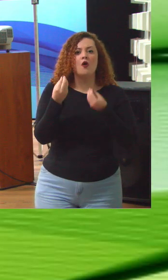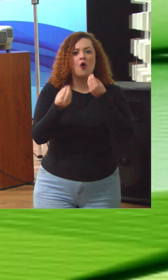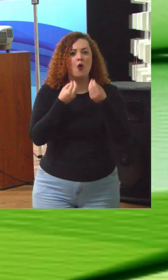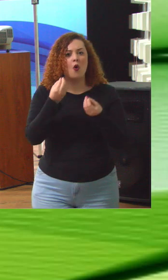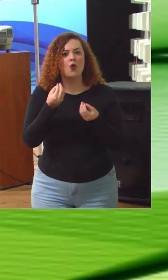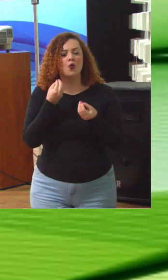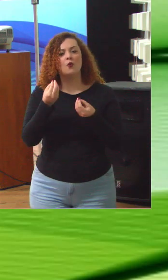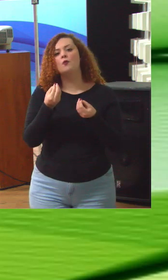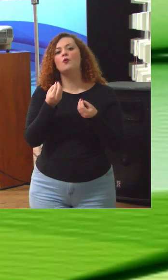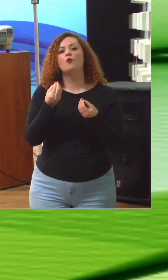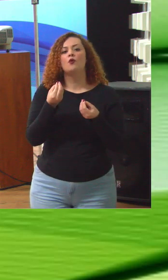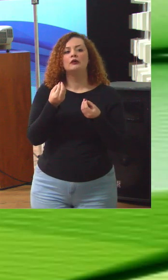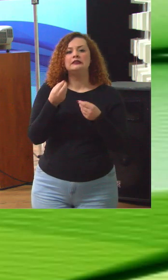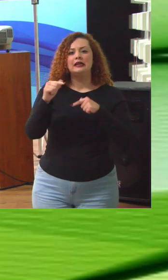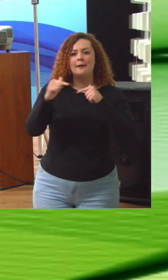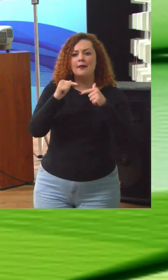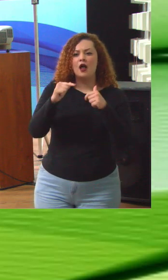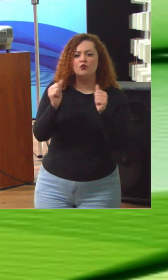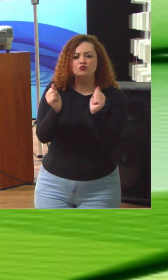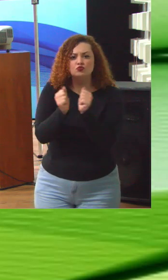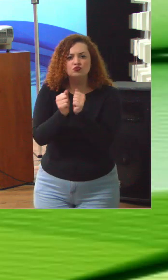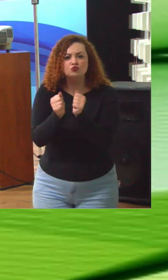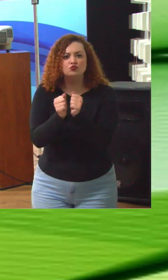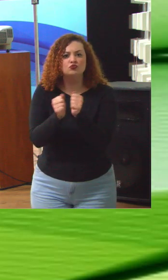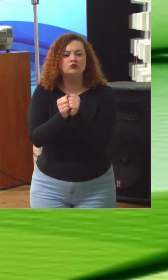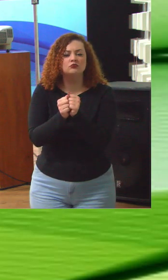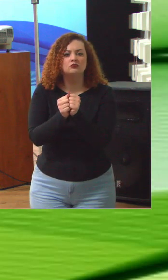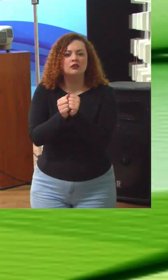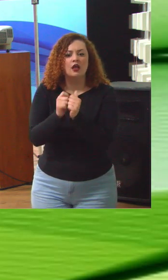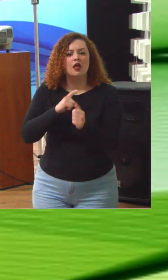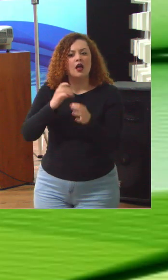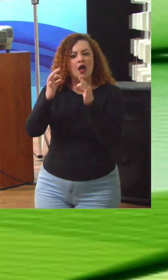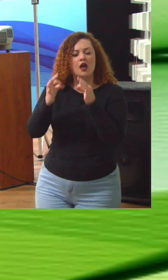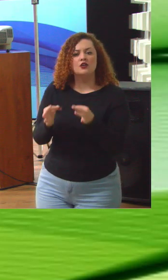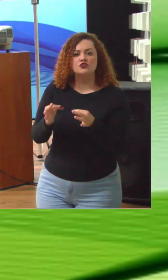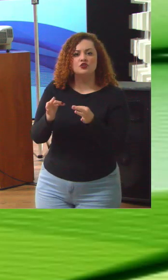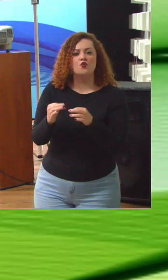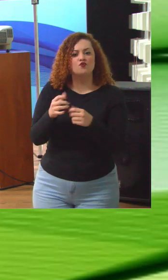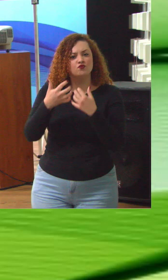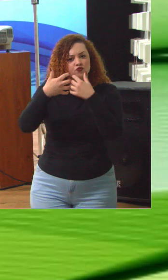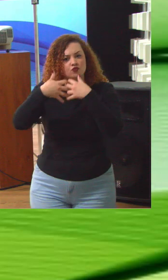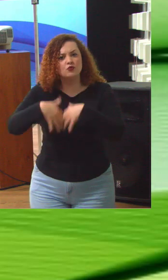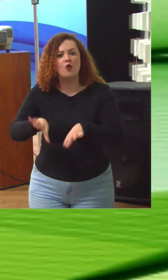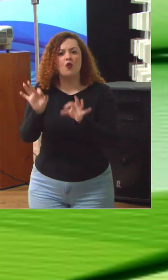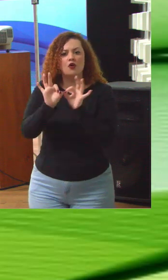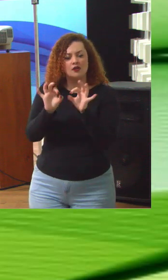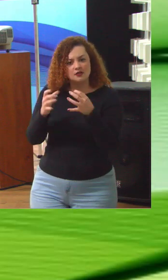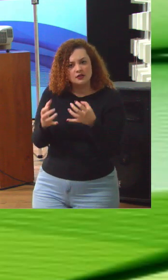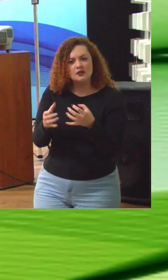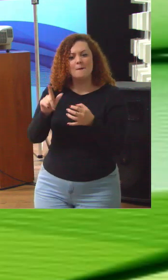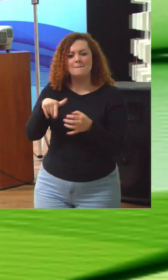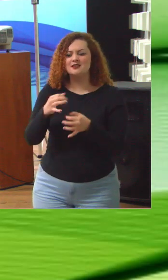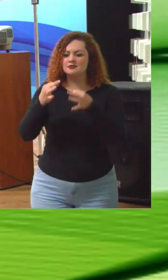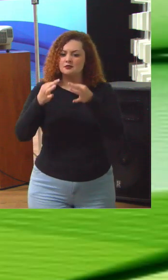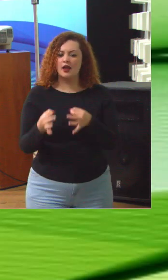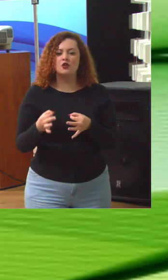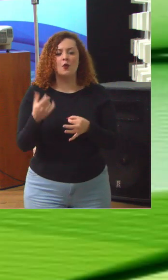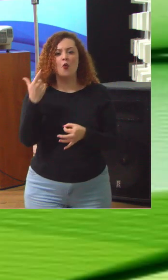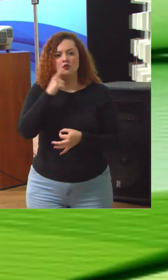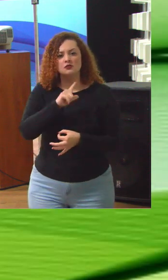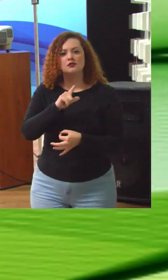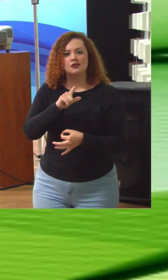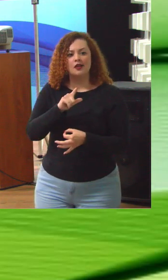atuam conjuntamente para garantir que o funcionamento da organização seja o mais adequado possível para se produzir